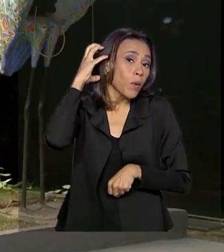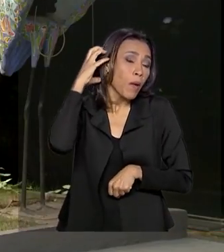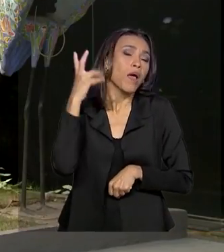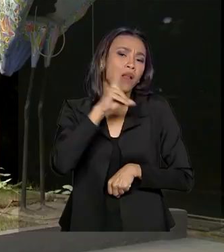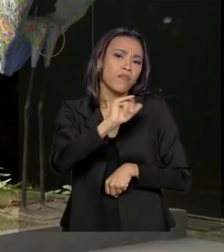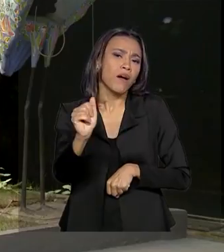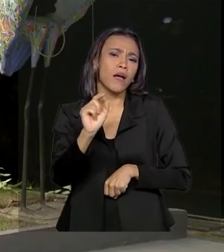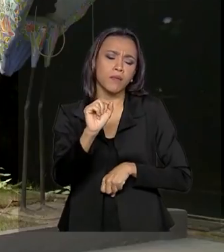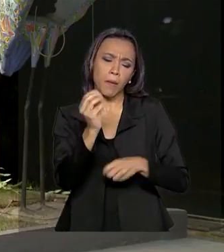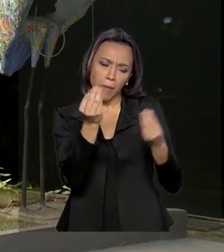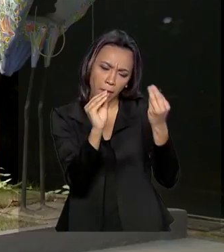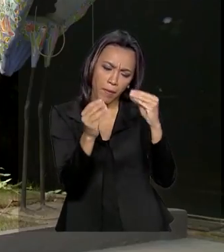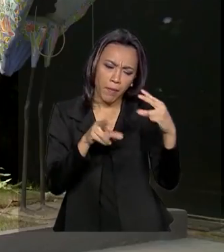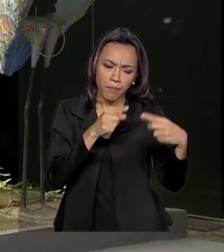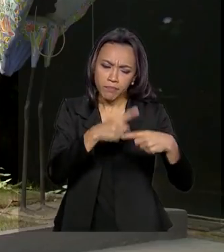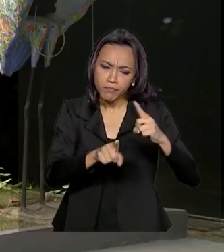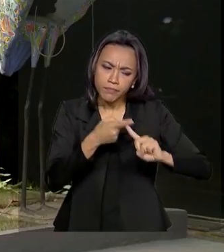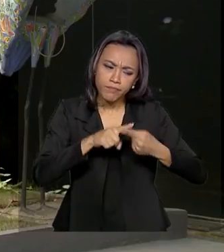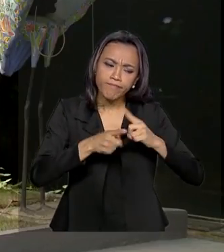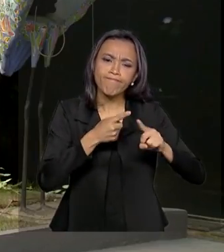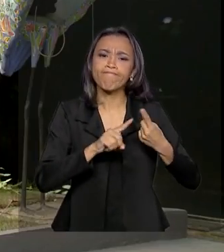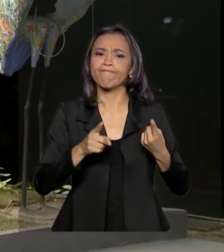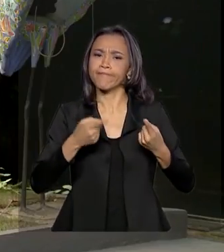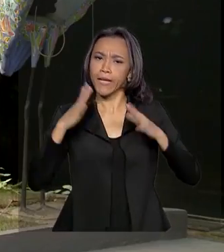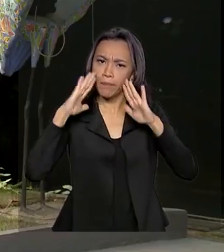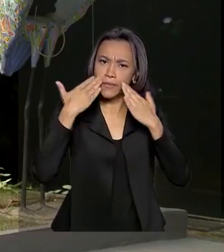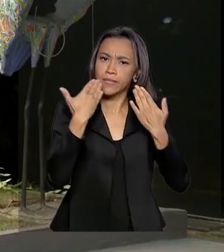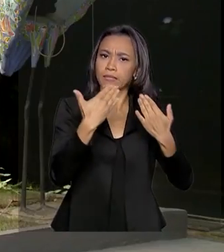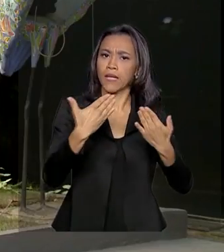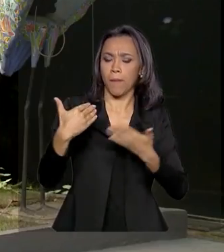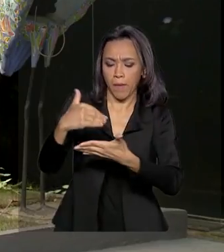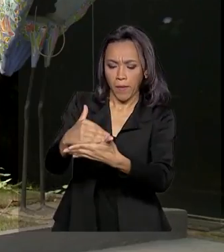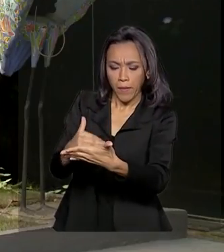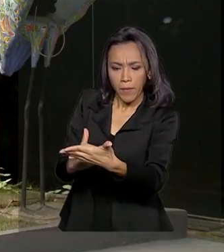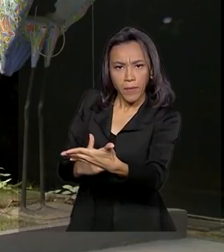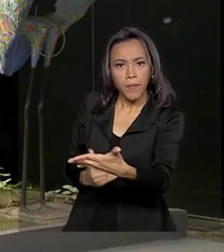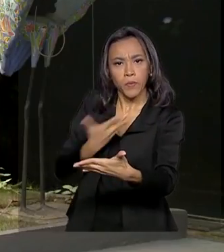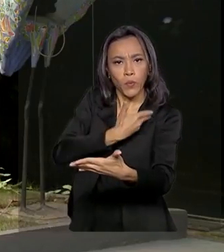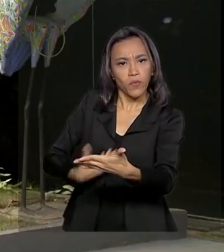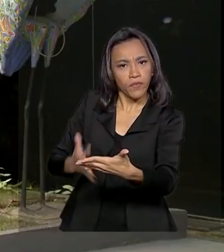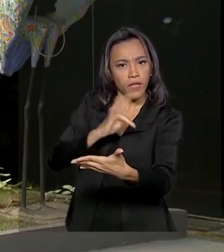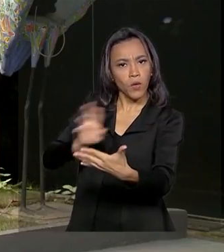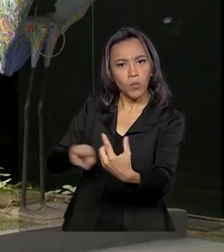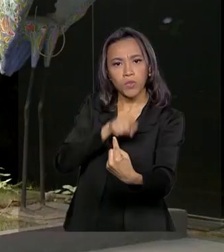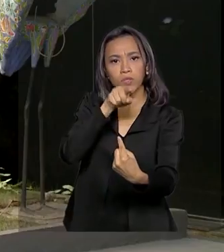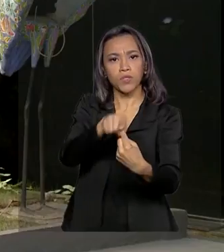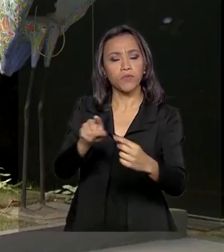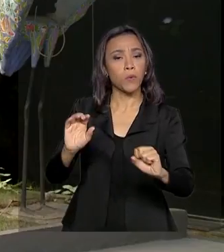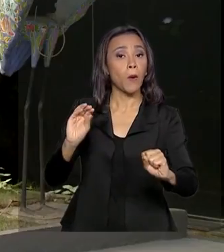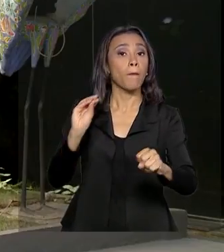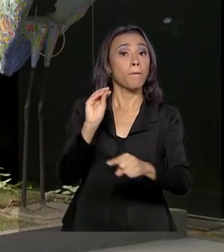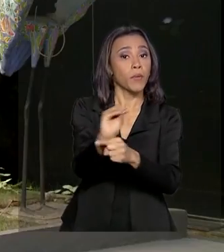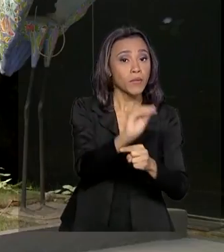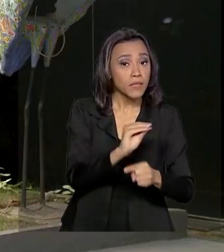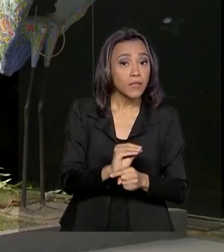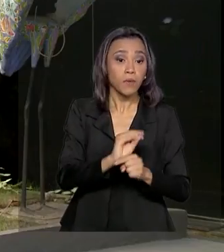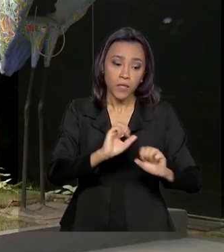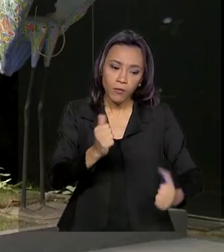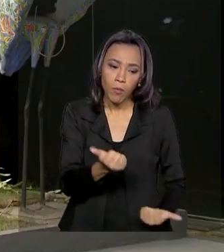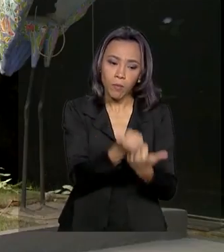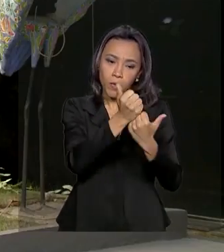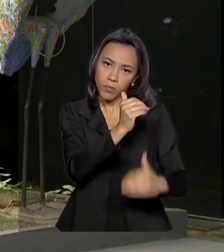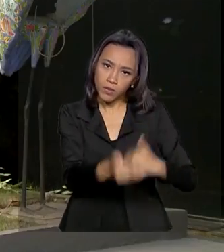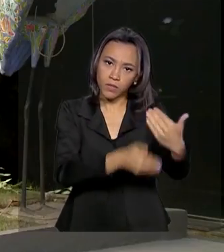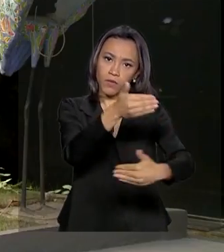Amazônia Legal e apresentar a linha de atuação do governo federal para a proteção e o desenvolvimento da região.